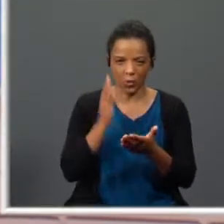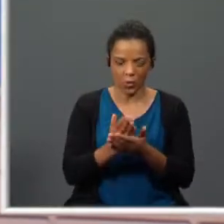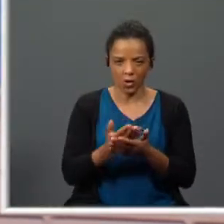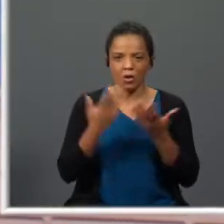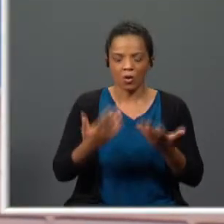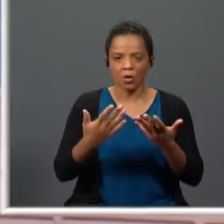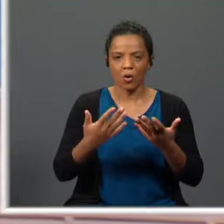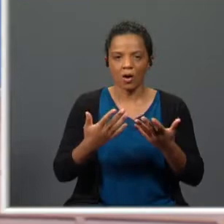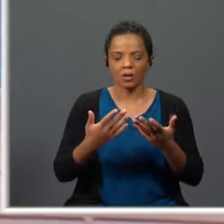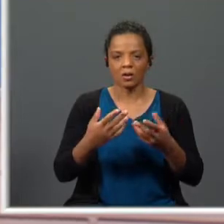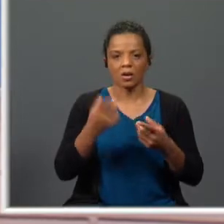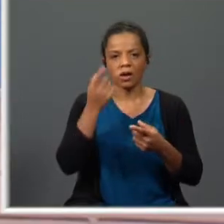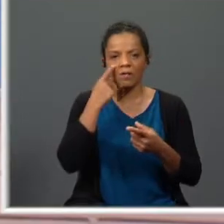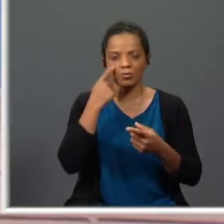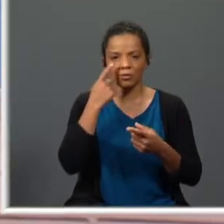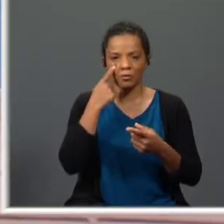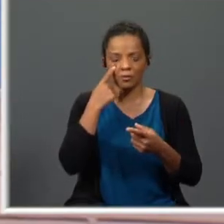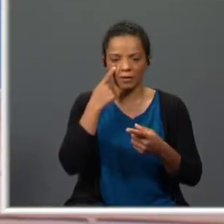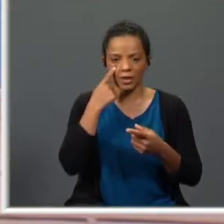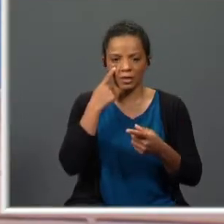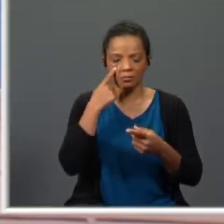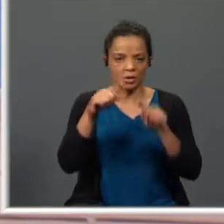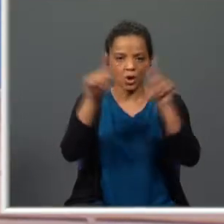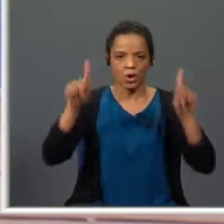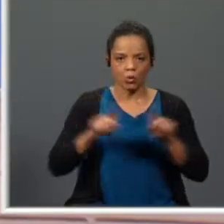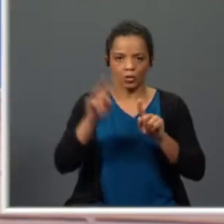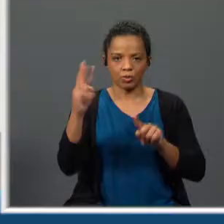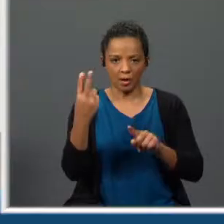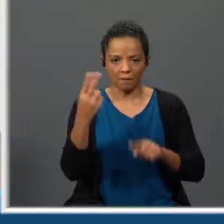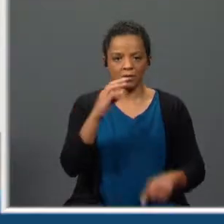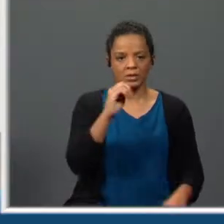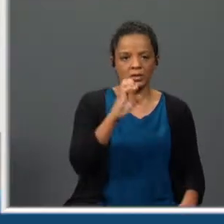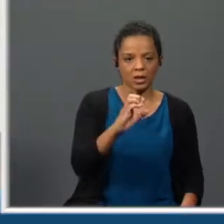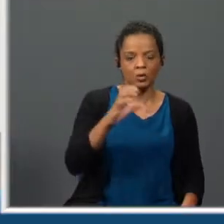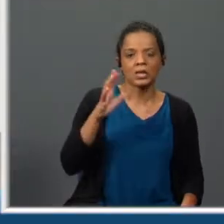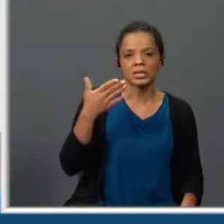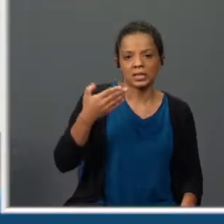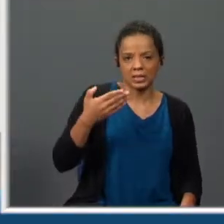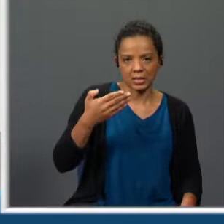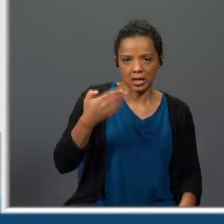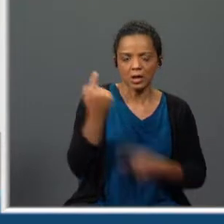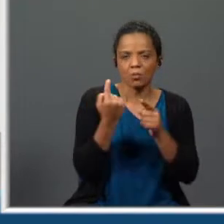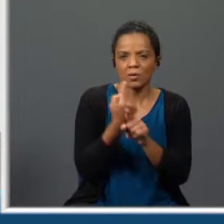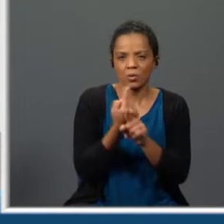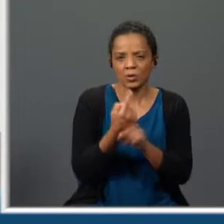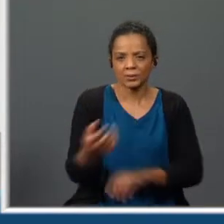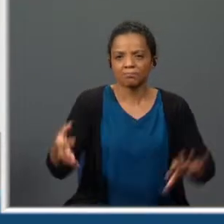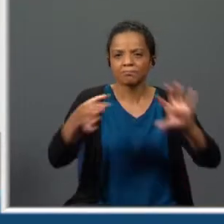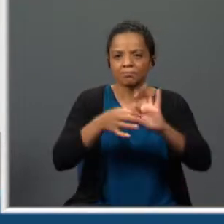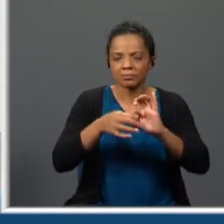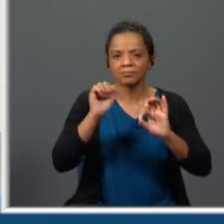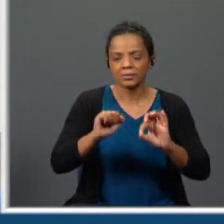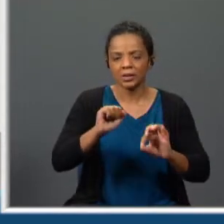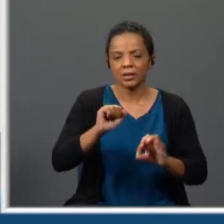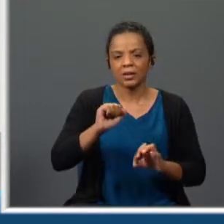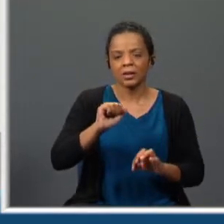vamos observar dois quadros. Dois quadros do século XVII, que têm alguma coisa a ver com a cena da